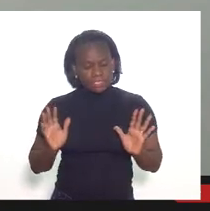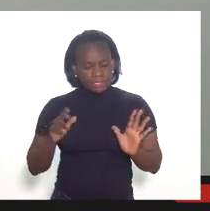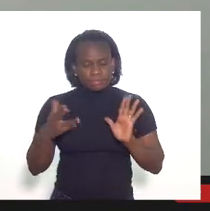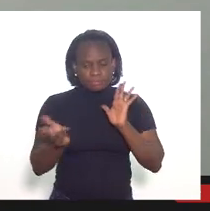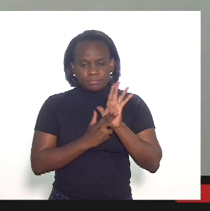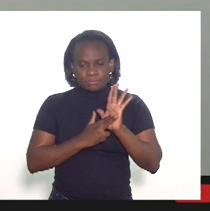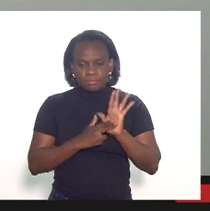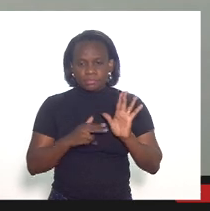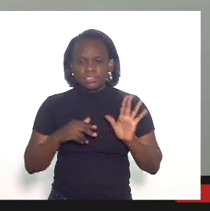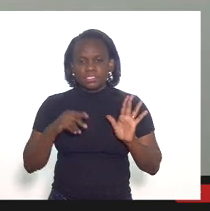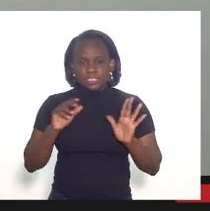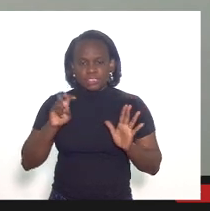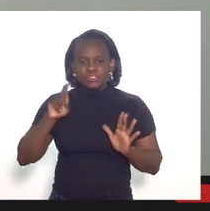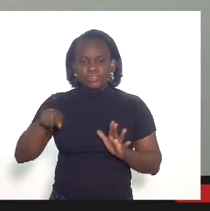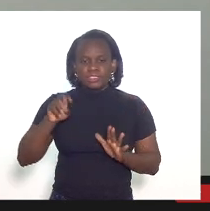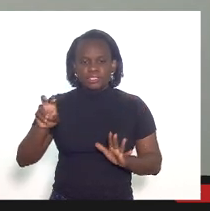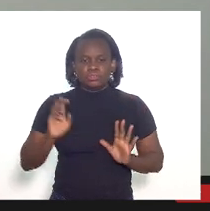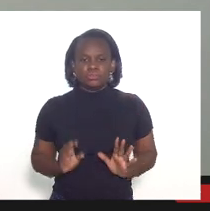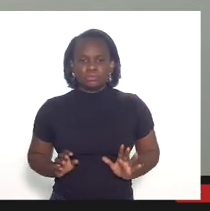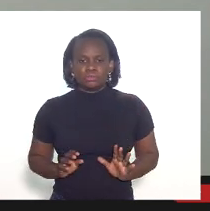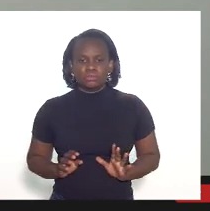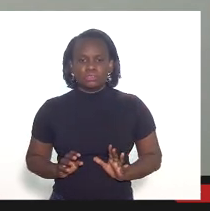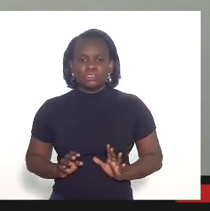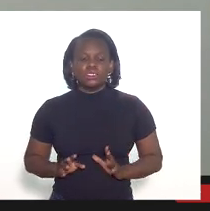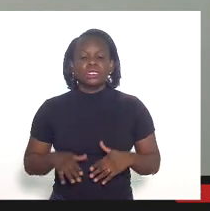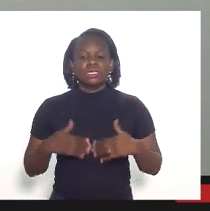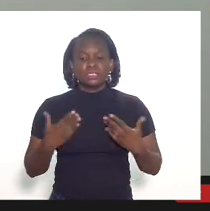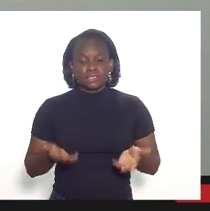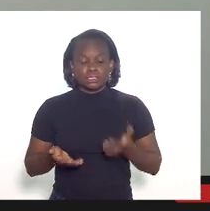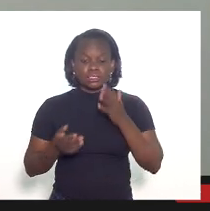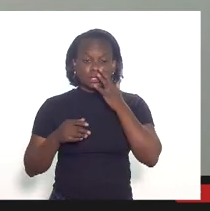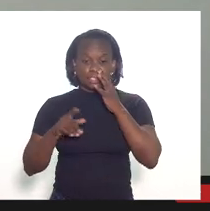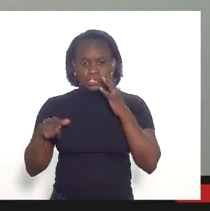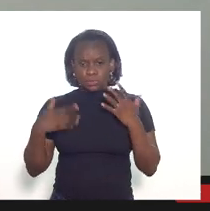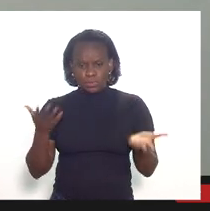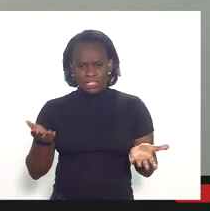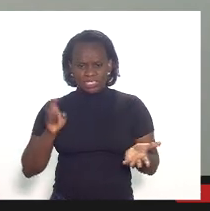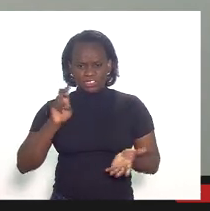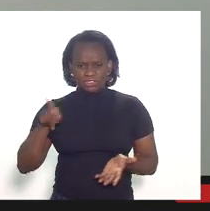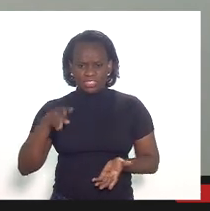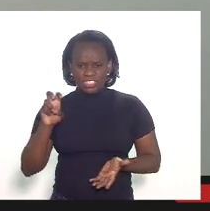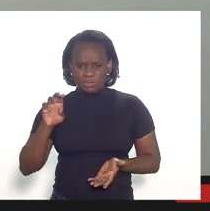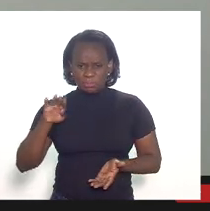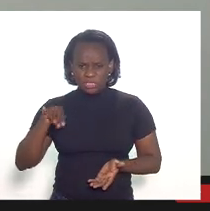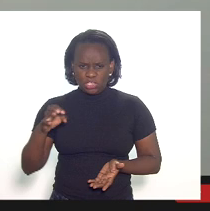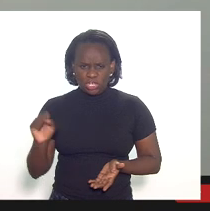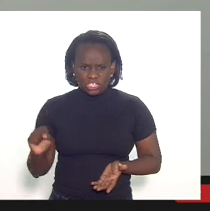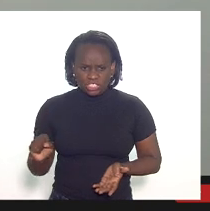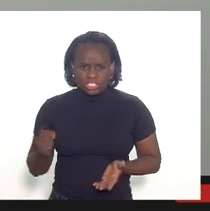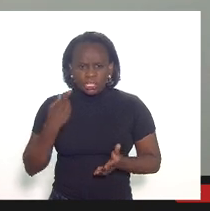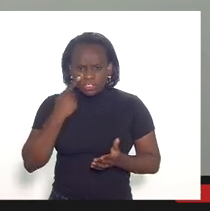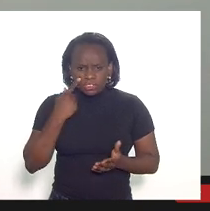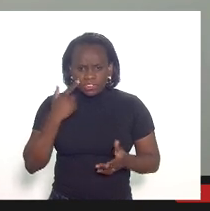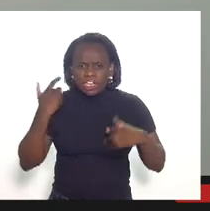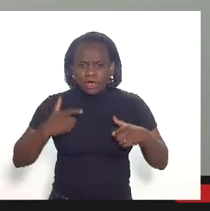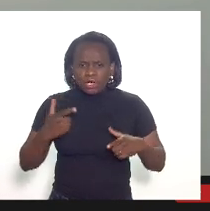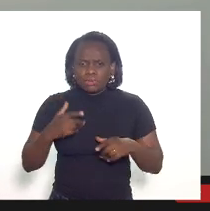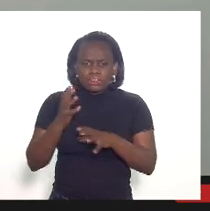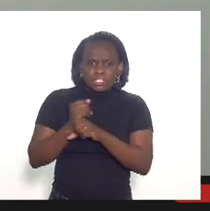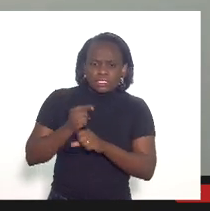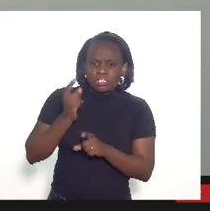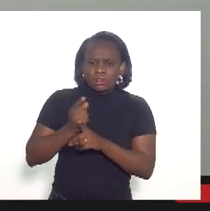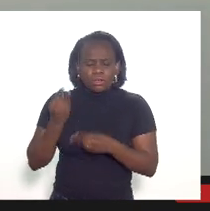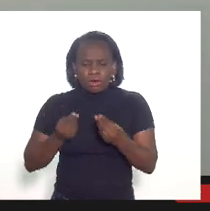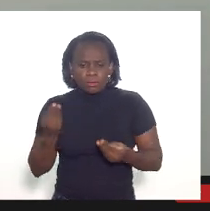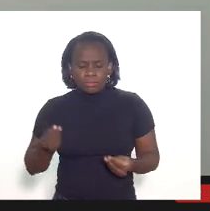reconheço são 5,5 e aí a gente poxa peraí mas 5,5 milhões nos mostra aqui a metodologia que vocês usaram e